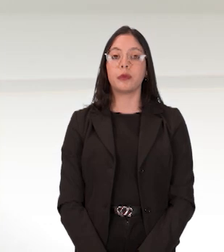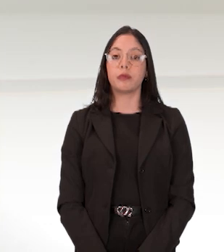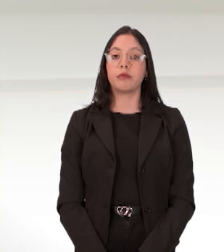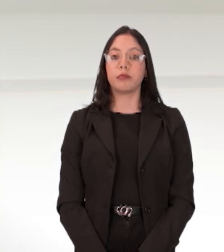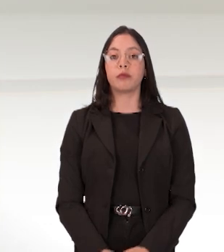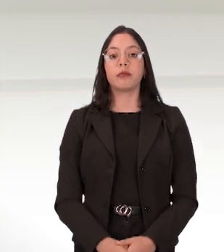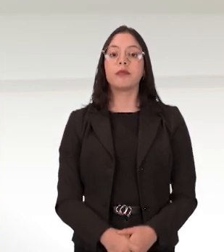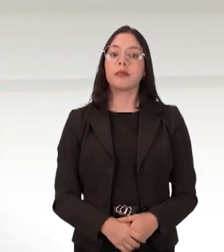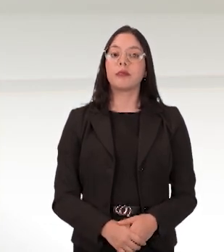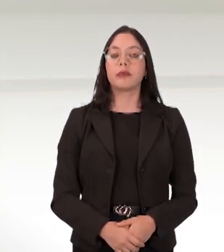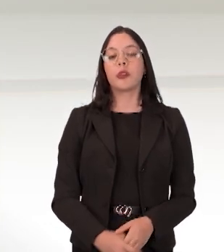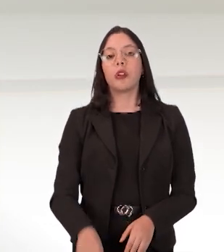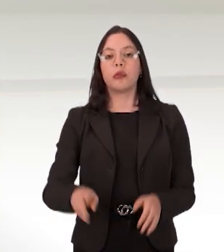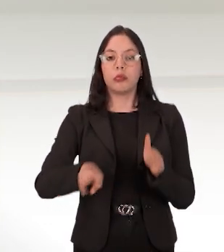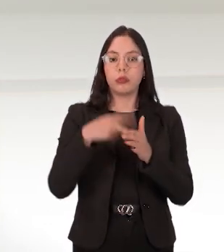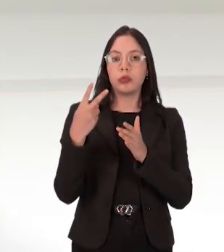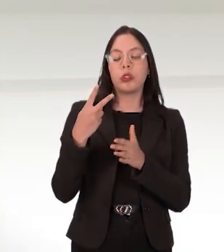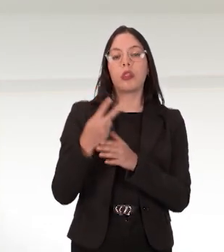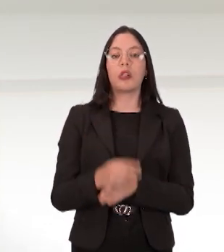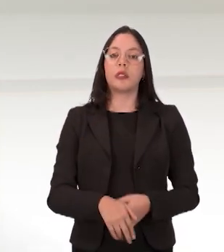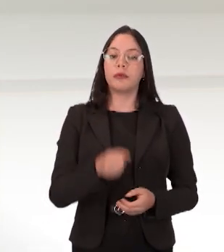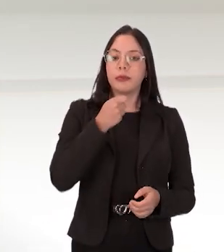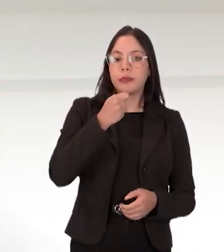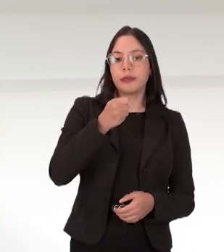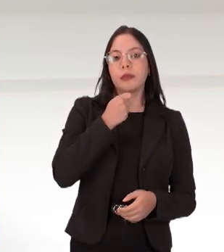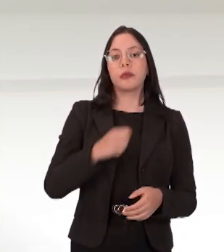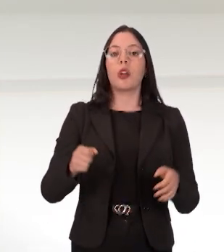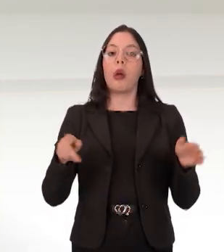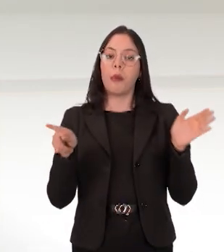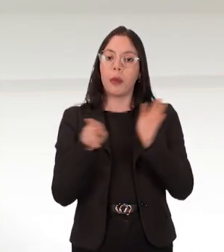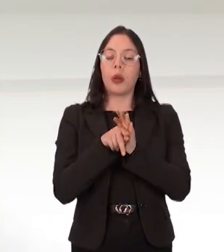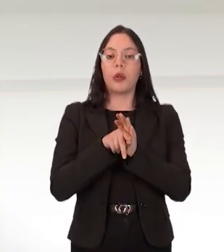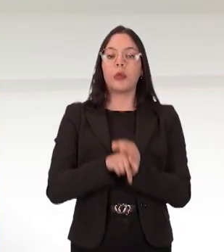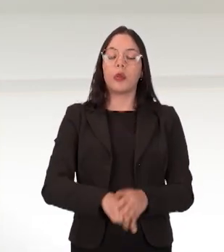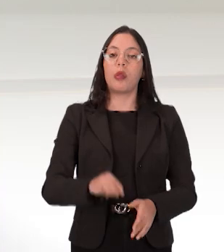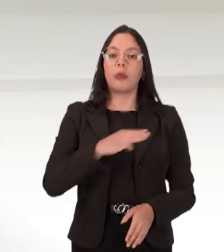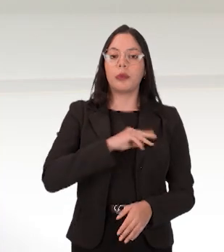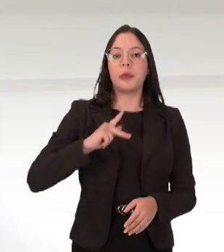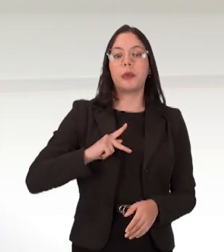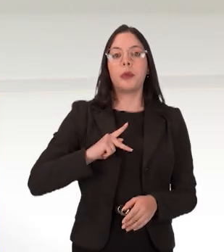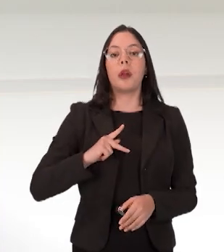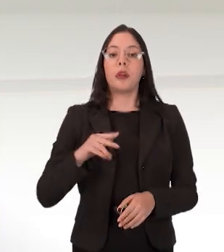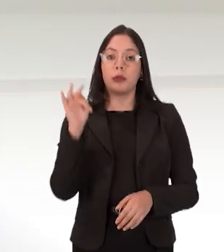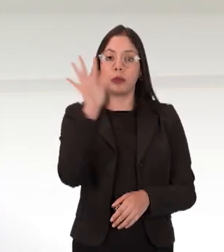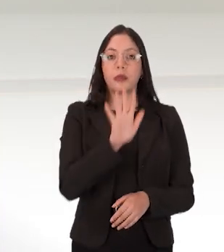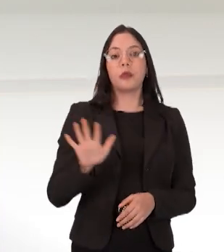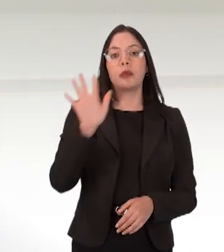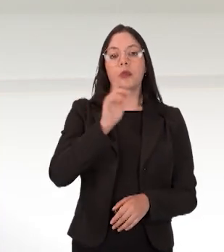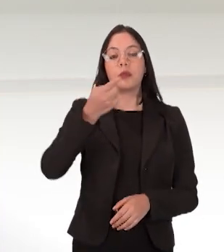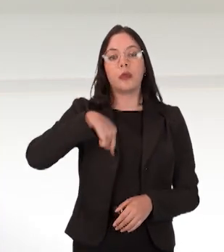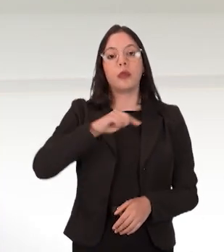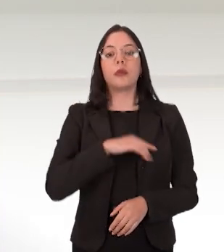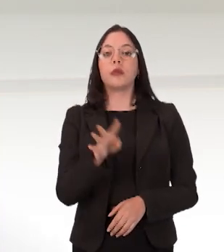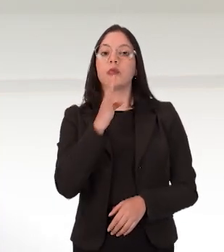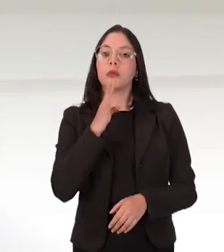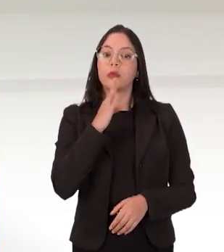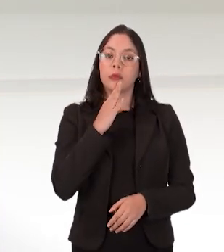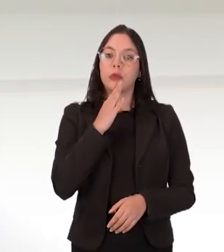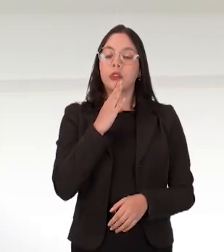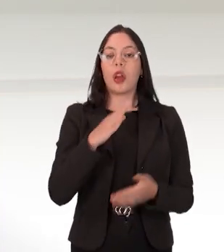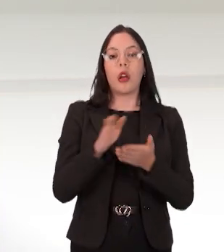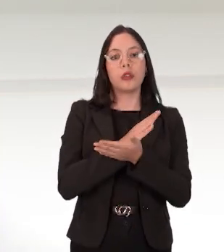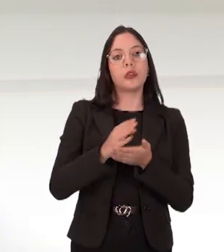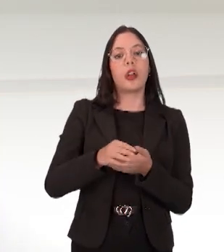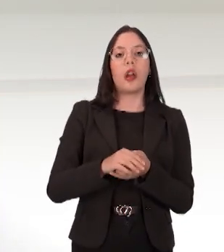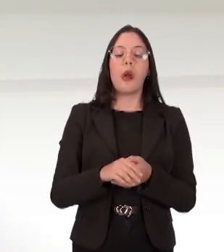E na segunda reportagem da nossa série sobre os memoriais do Ministério Público Federal, vamos conhecer as instalações da